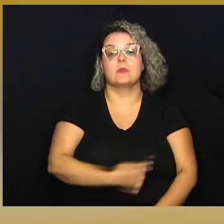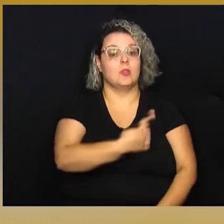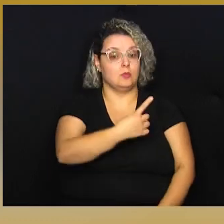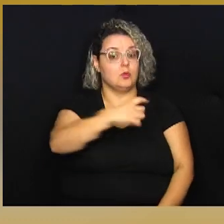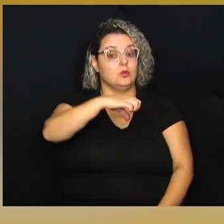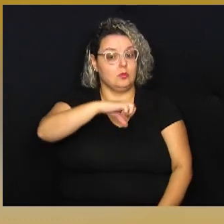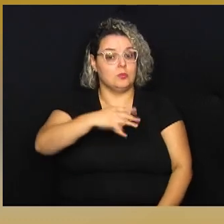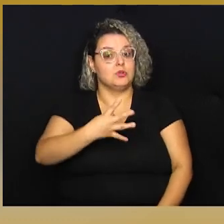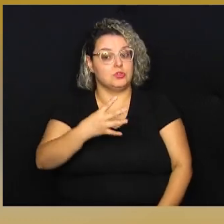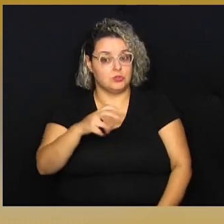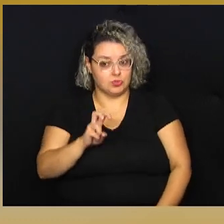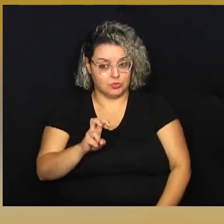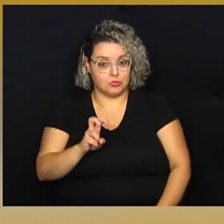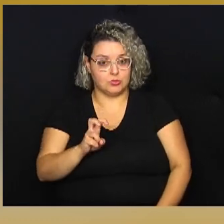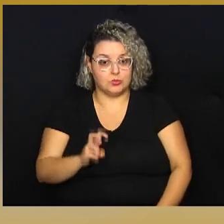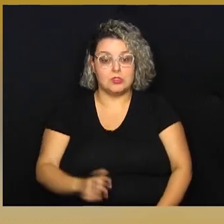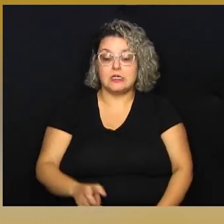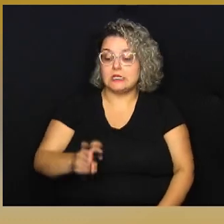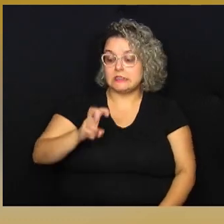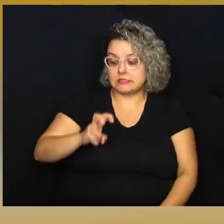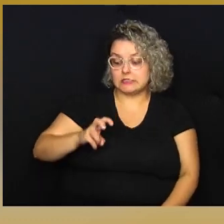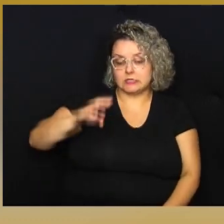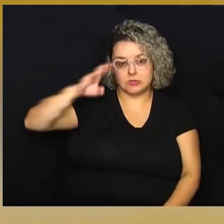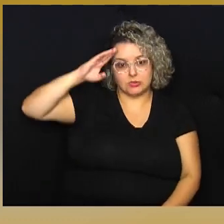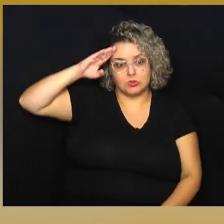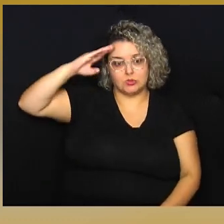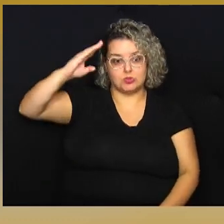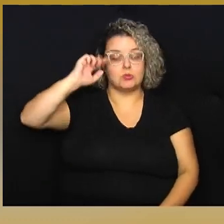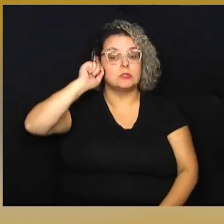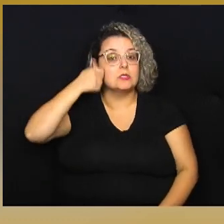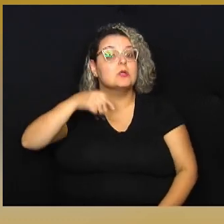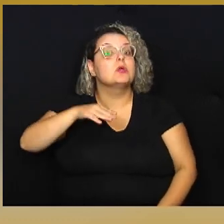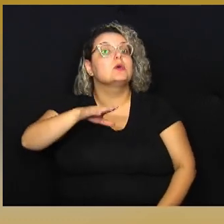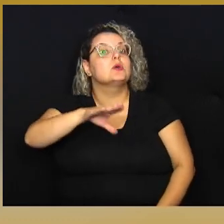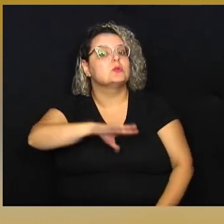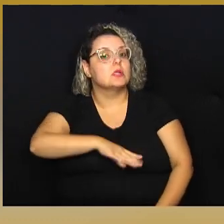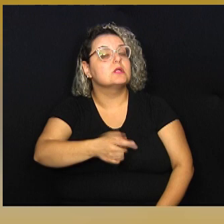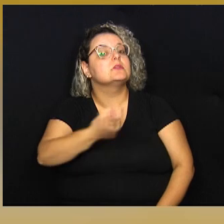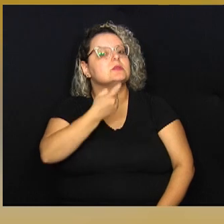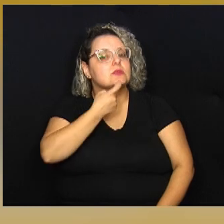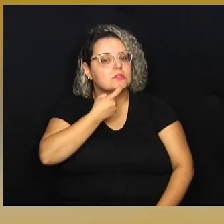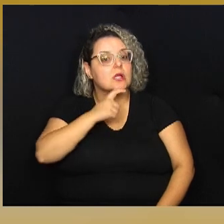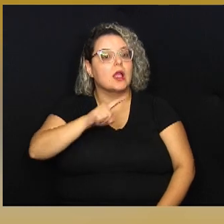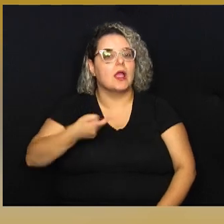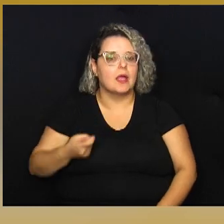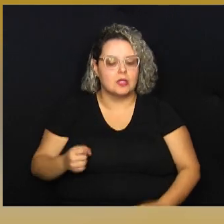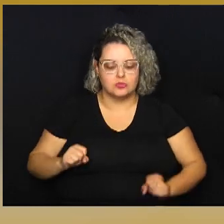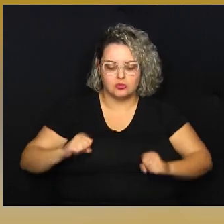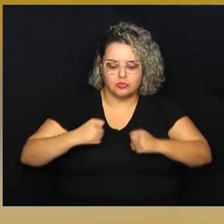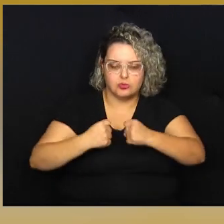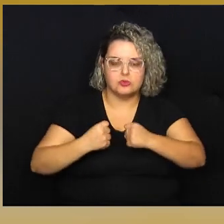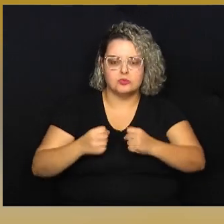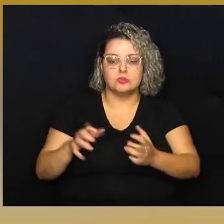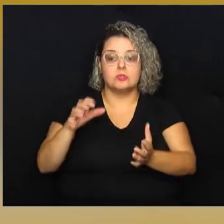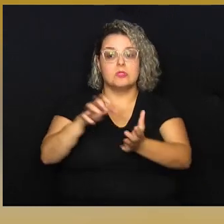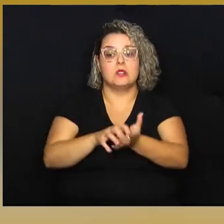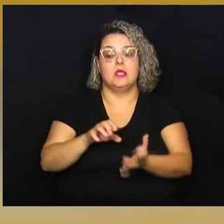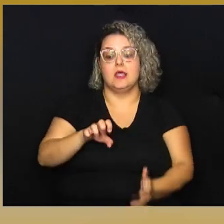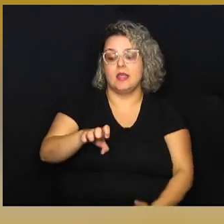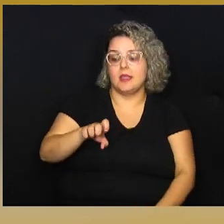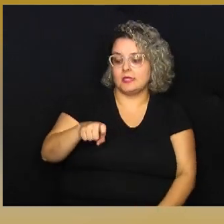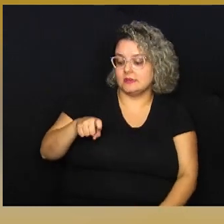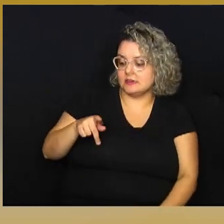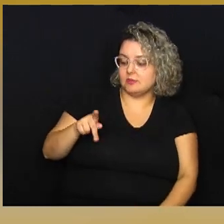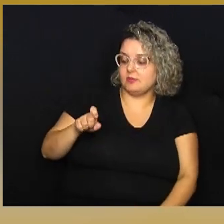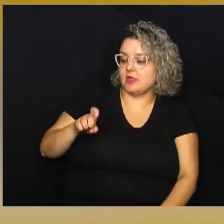Em 1945, cinco soldados negros campineiros, ex-combatentes da Força Expedicionária